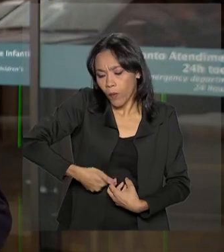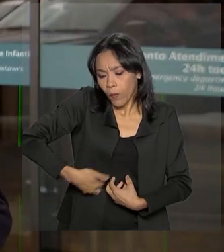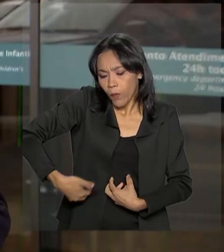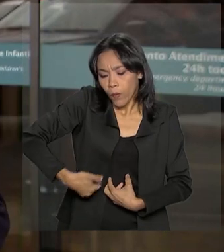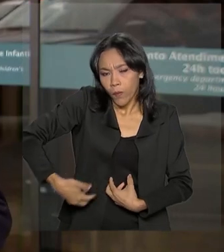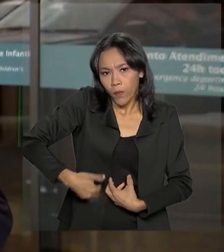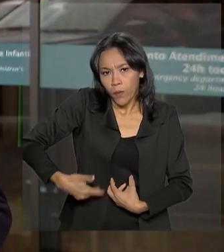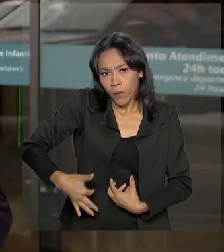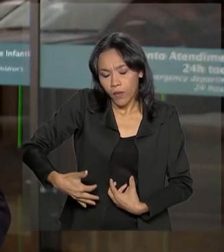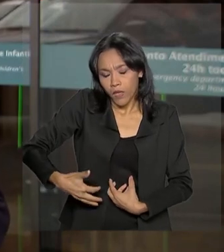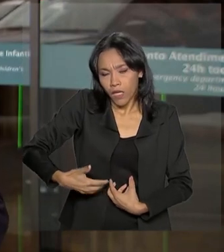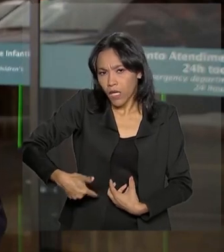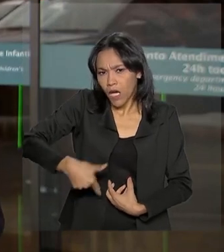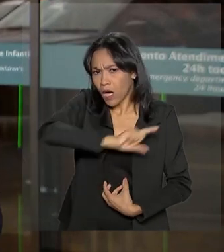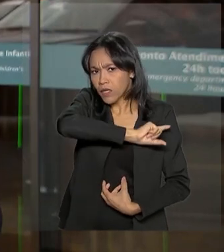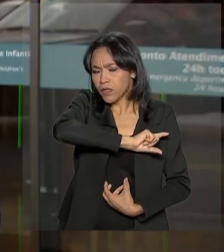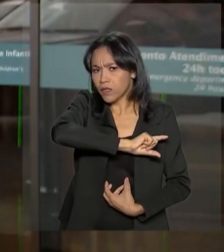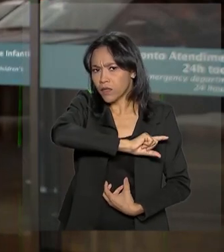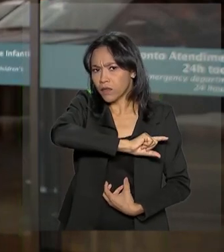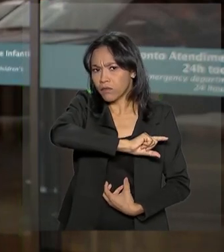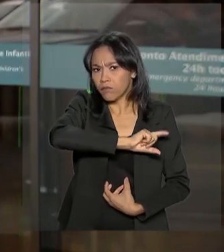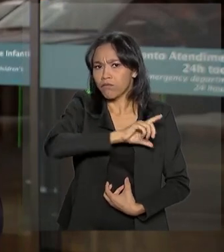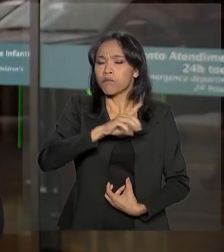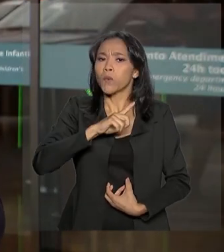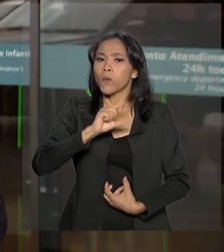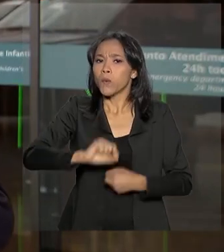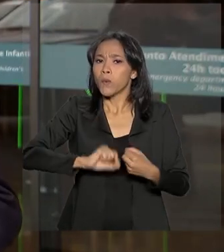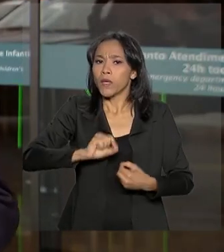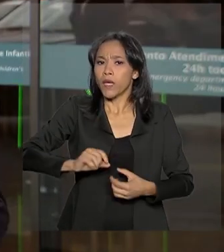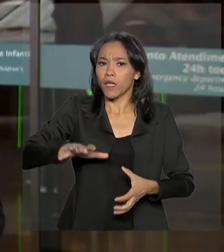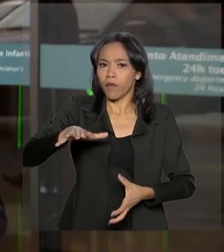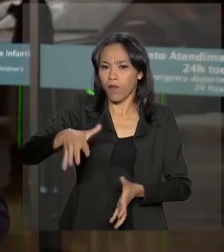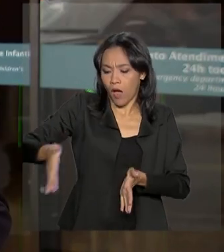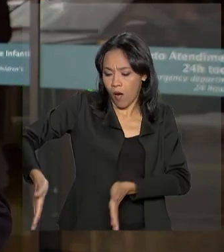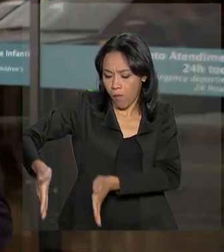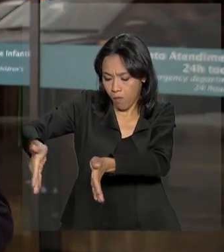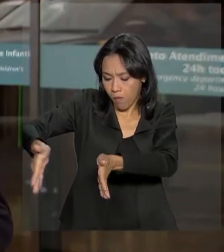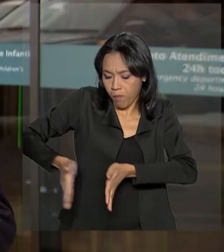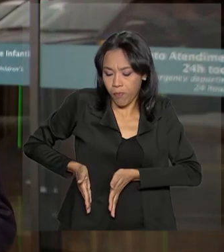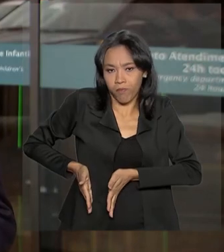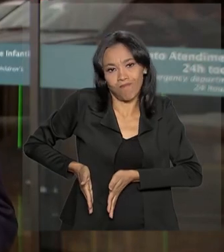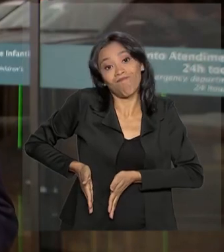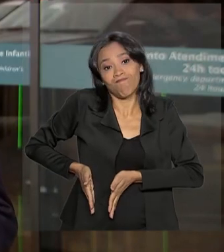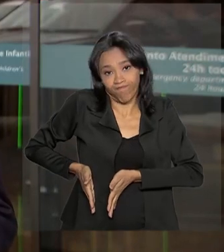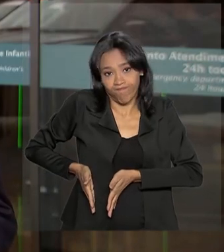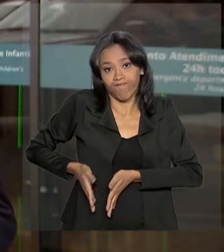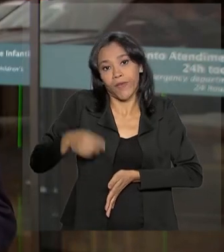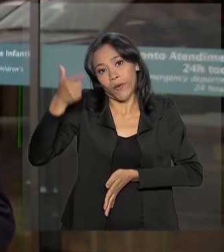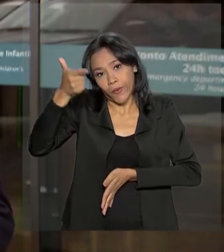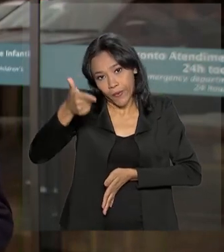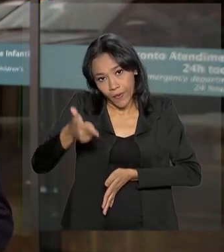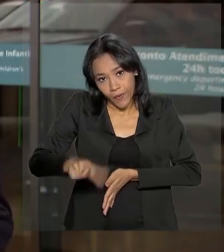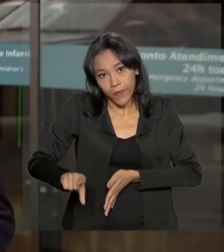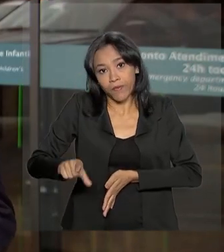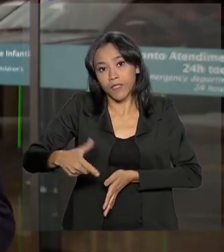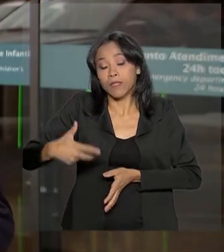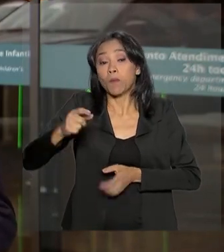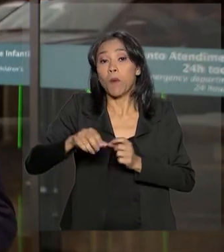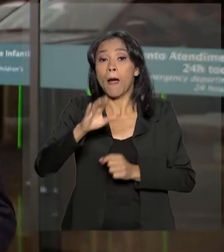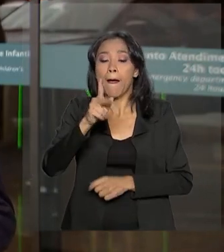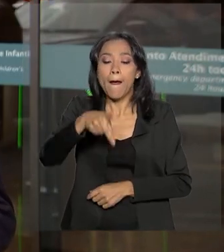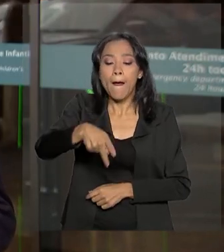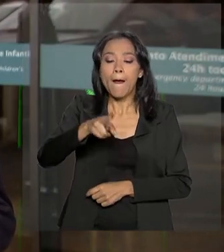antes estava acoplada a bolsa de colostomia. O presidente foi submetido a uma punção